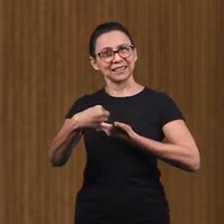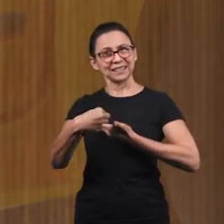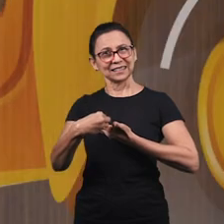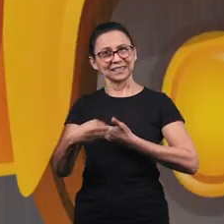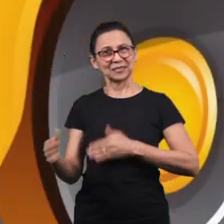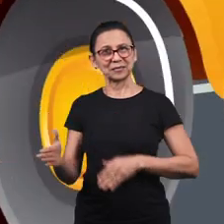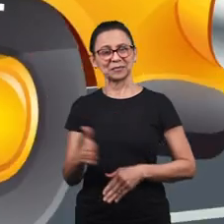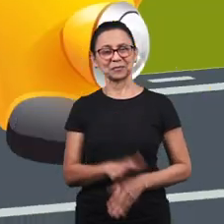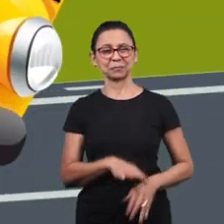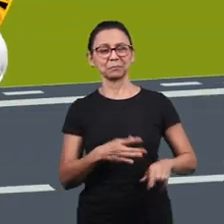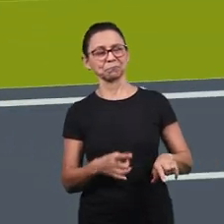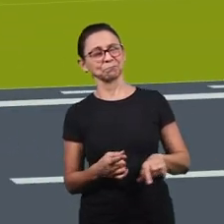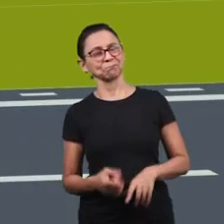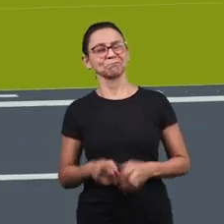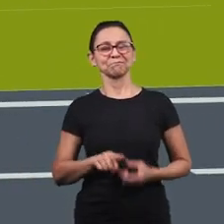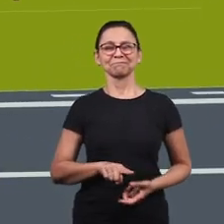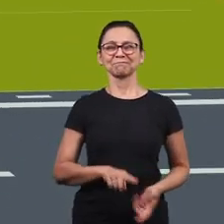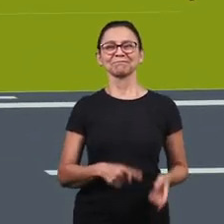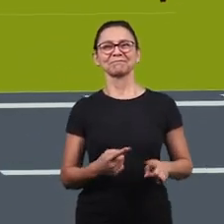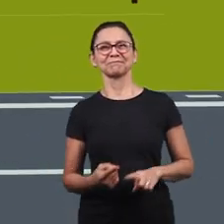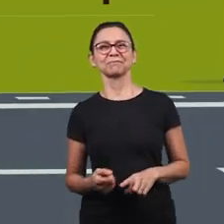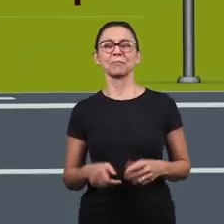é o caminho. Música